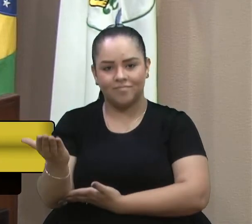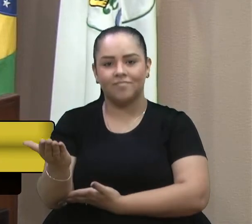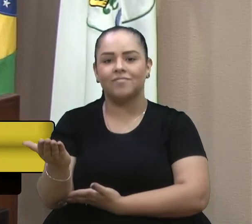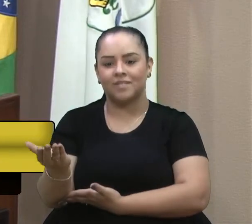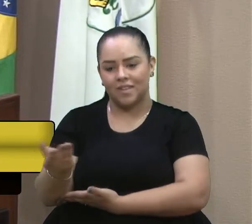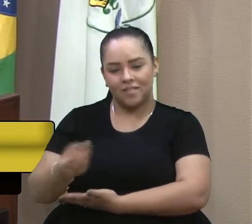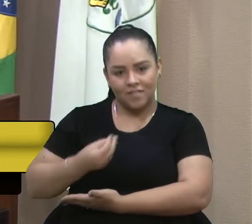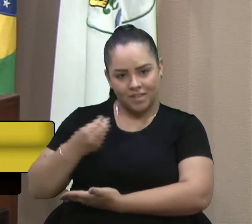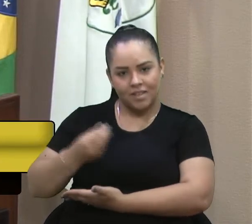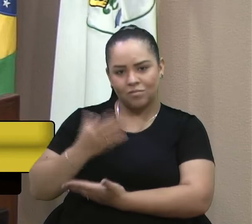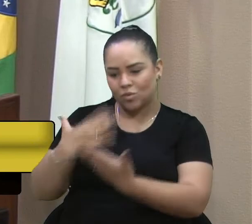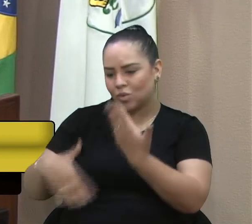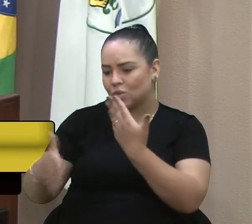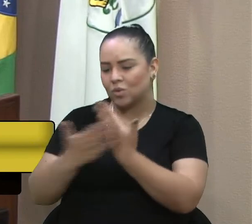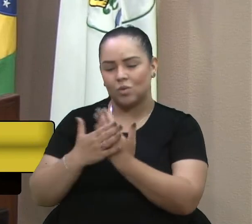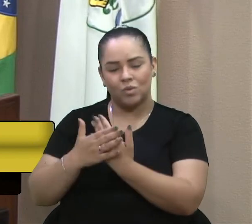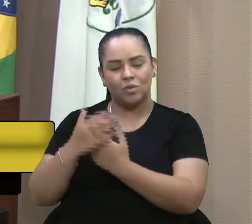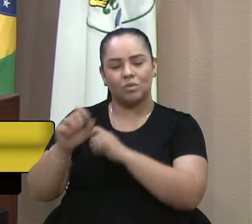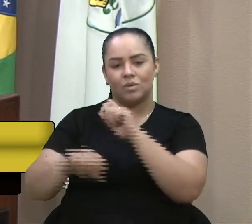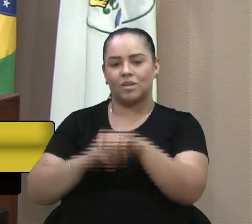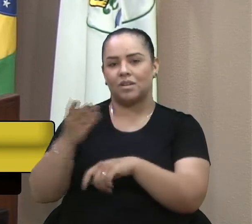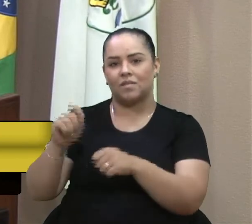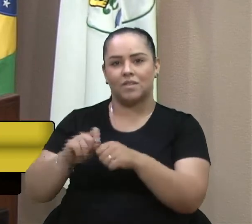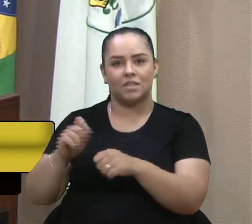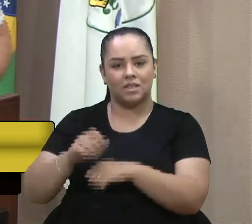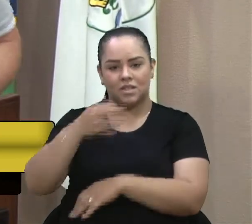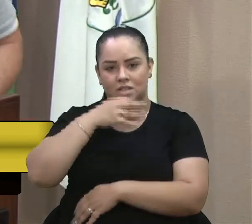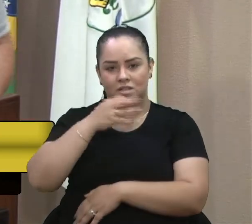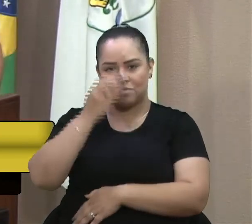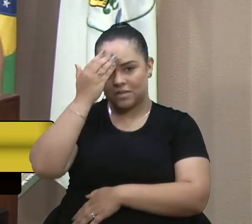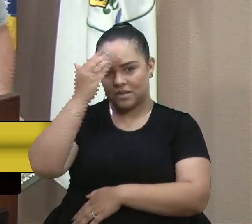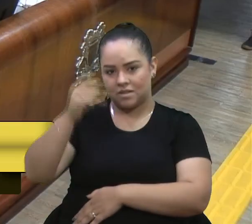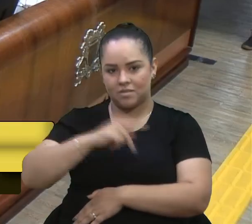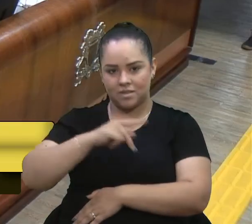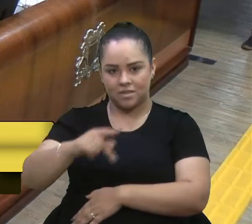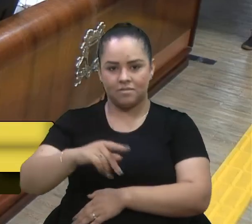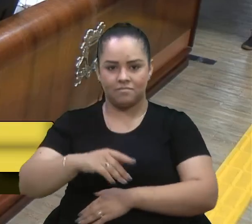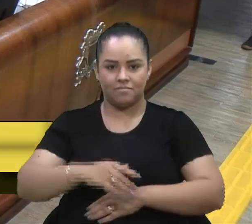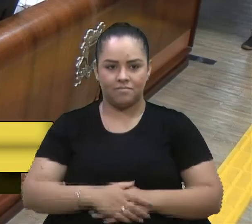por tudo aquilo que ele fez por Caxias do Sul Obrigado, senhor presidente Obrigado Obrigado Obrigado.